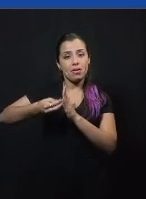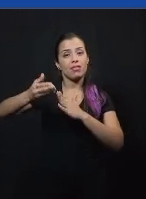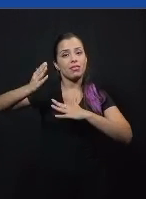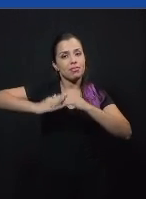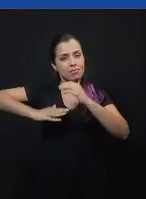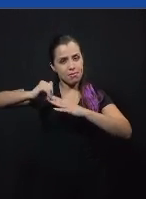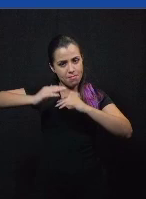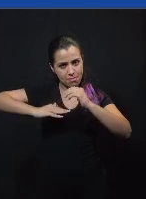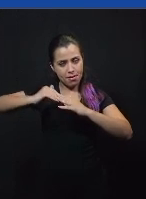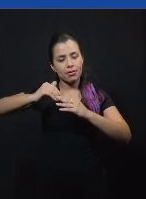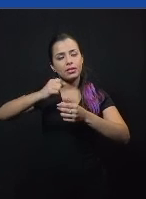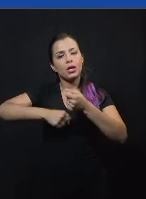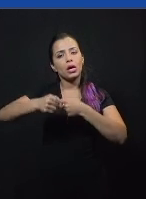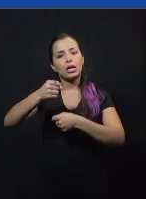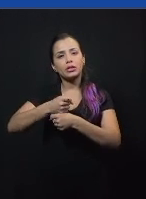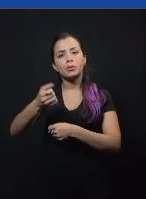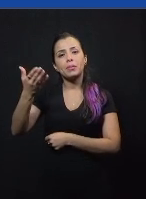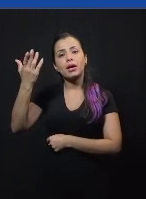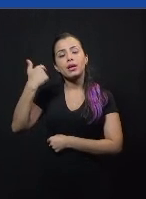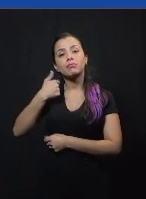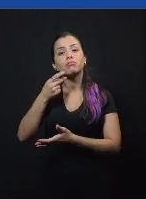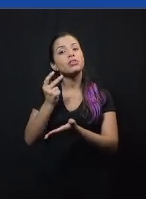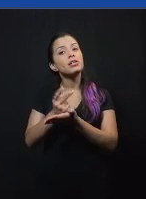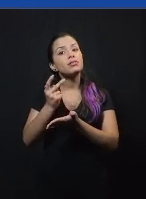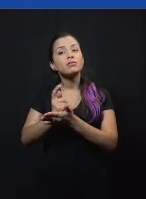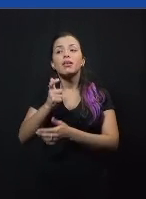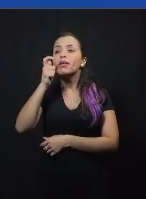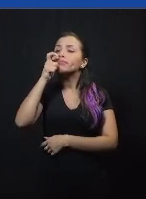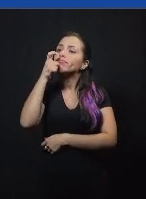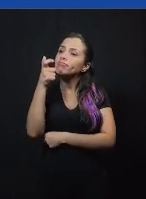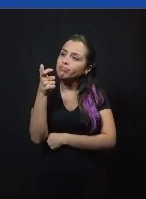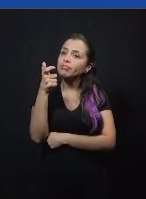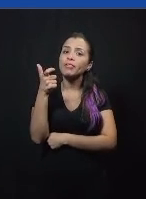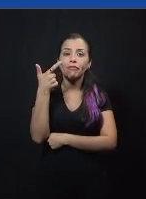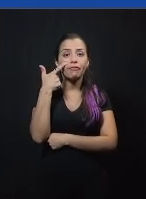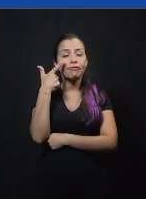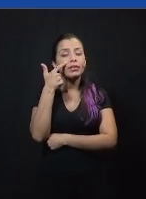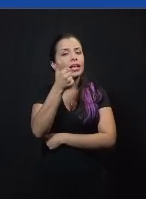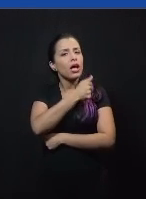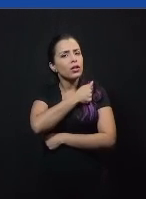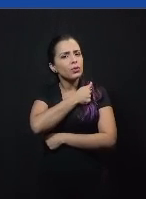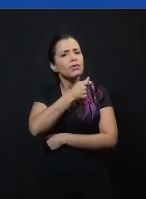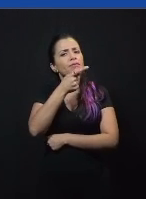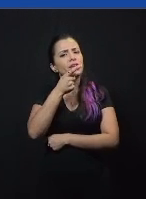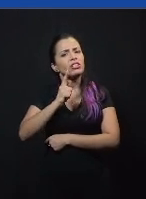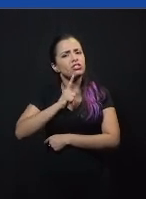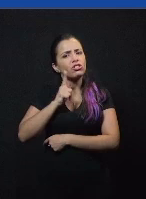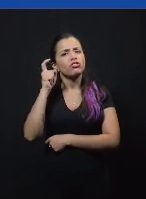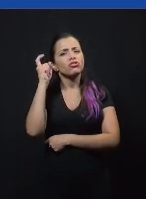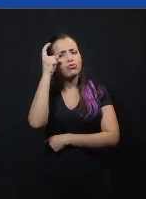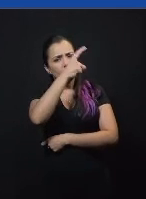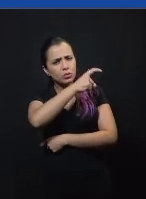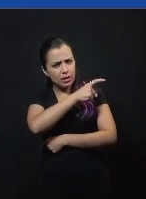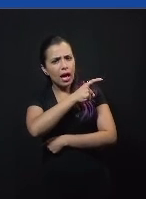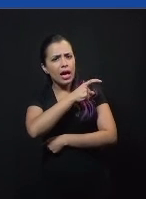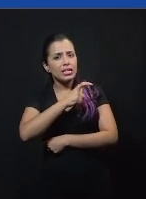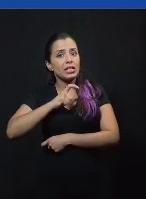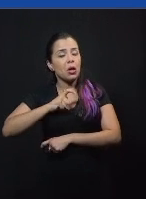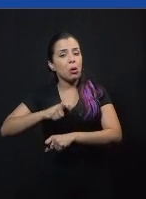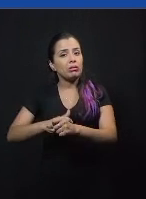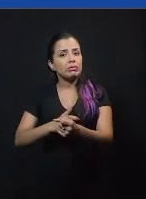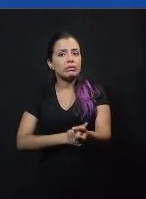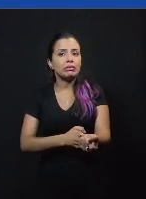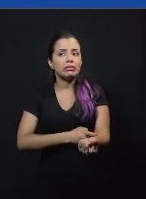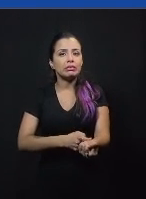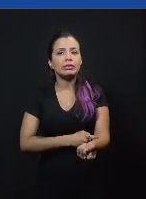então eu via muito os alunos dizendo que tinham dificuldade na hora ficavam nervosos na